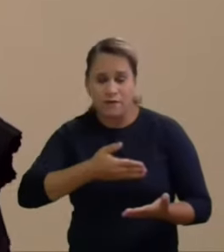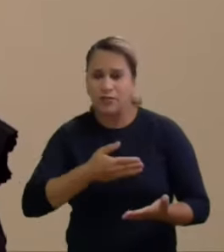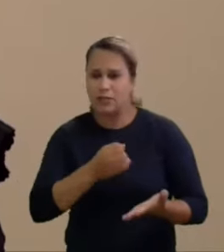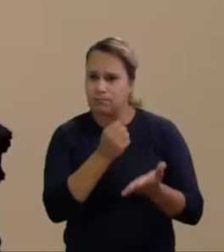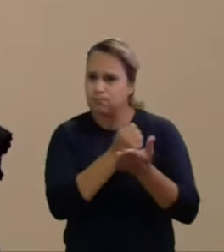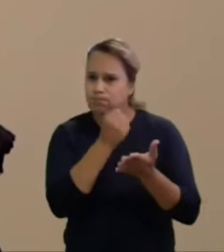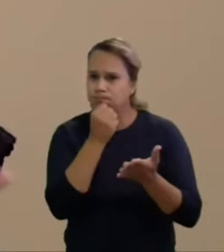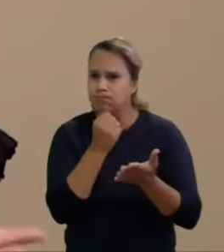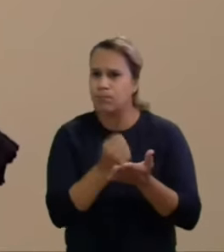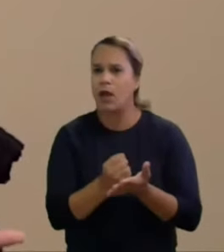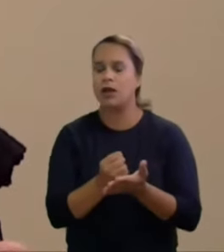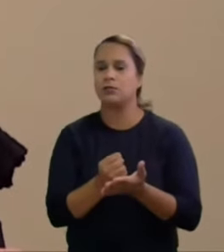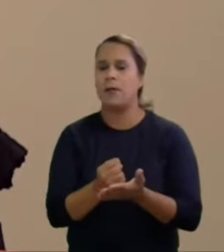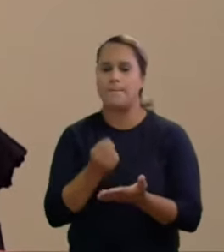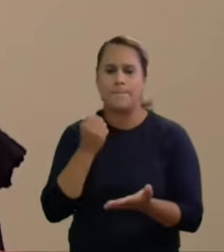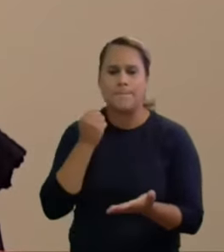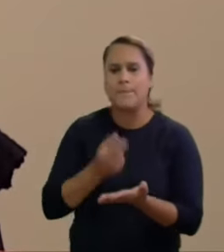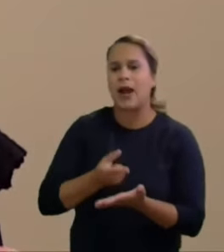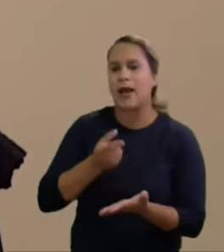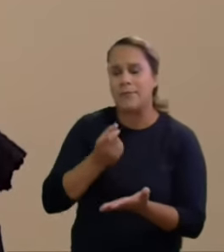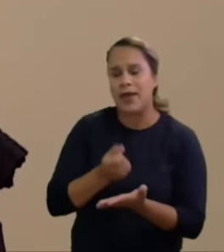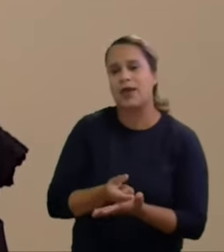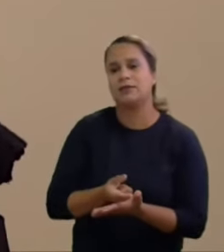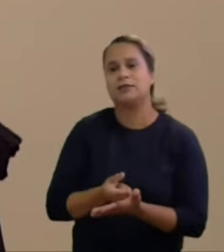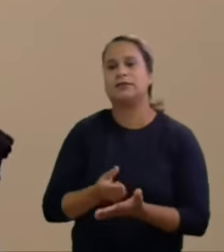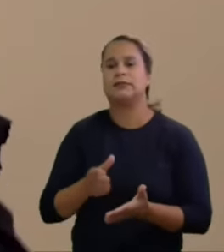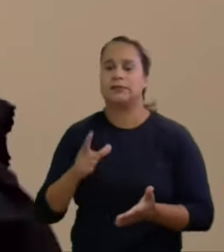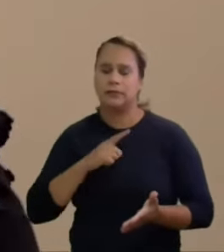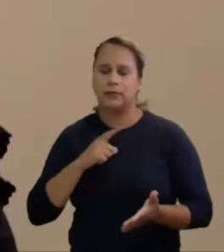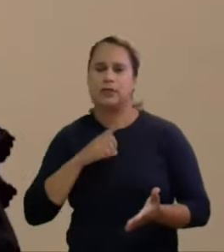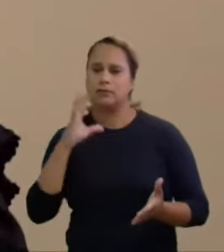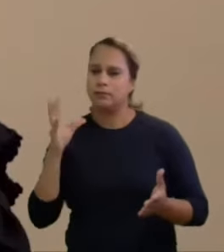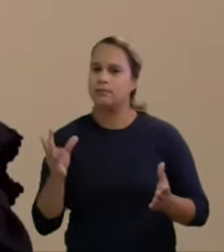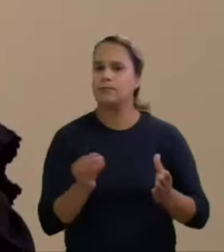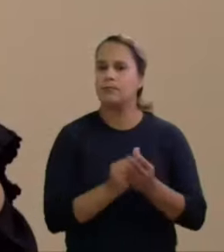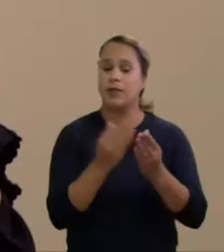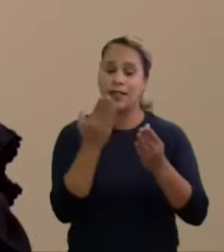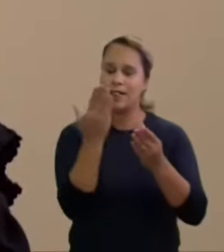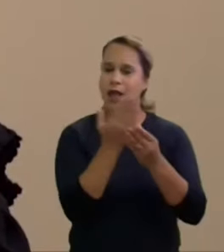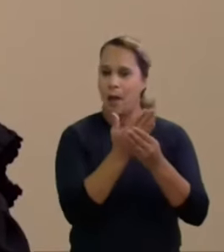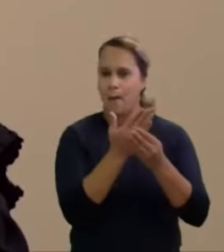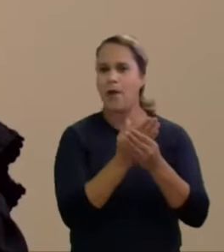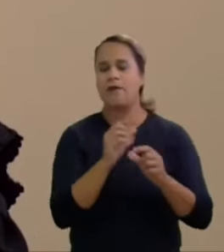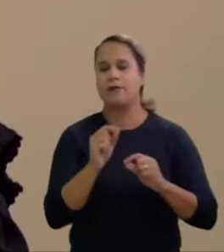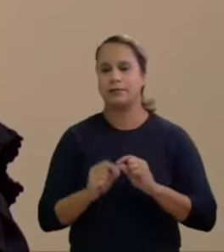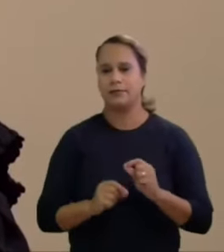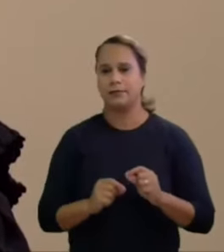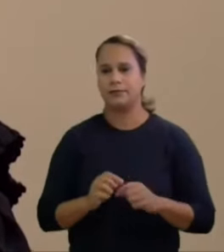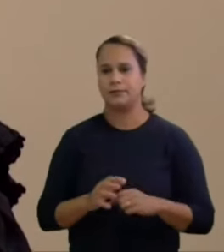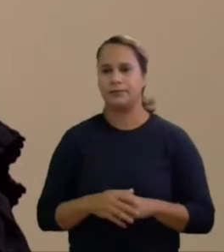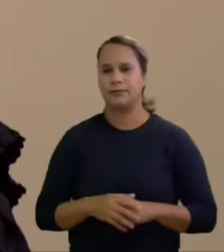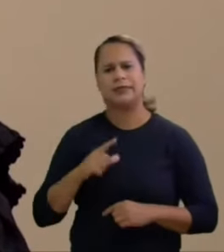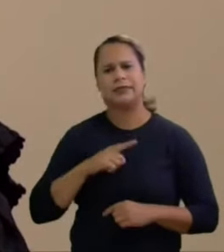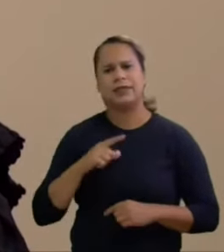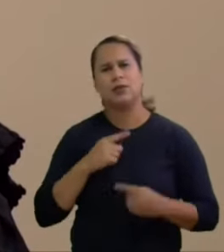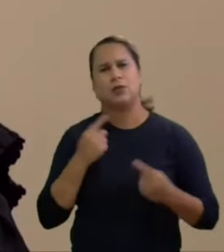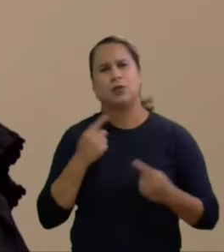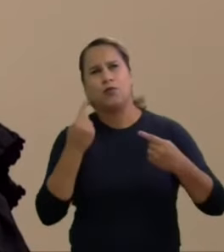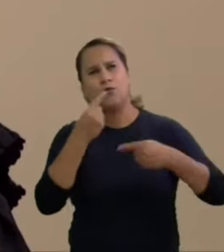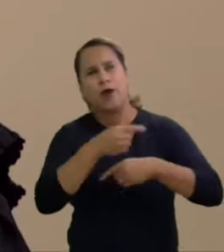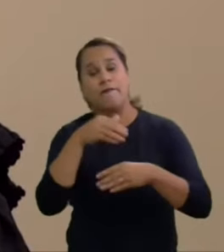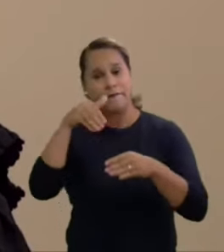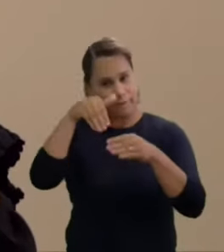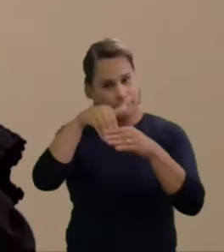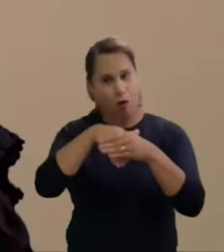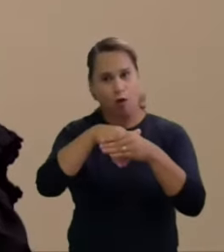de pagamento existem no processo. tem uma divergência bem grande, que foi o voto divergente que considerou